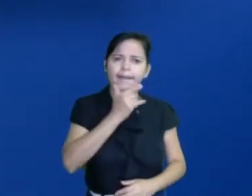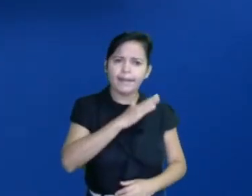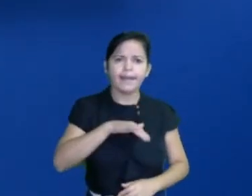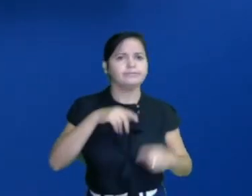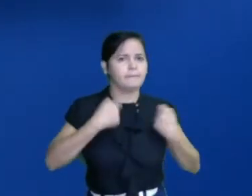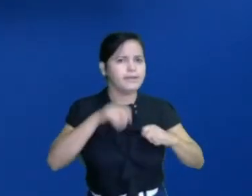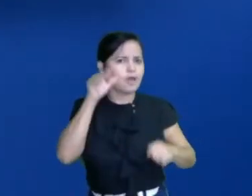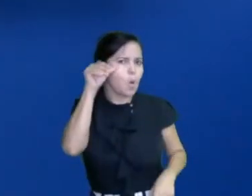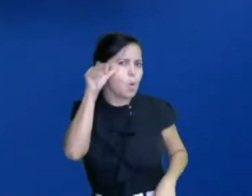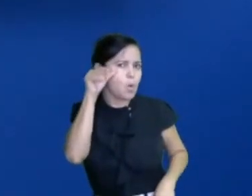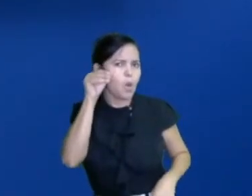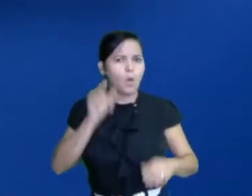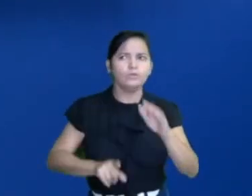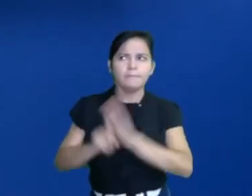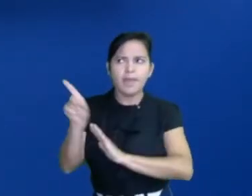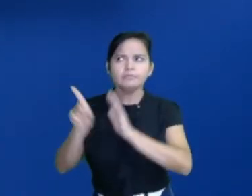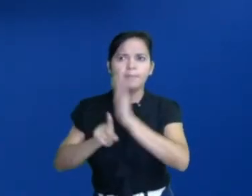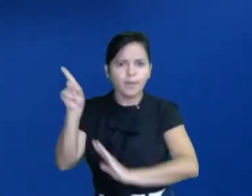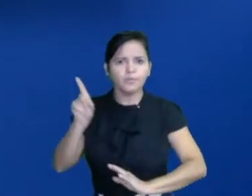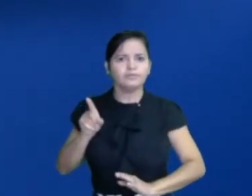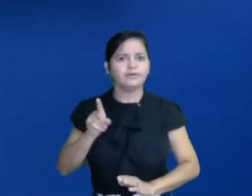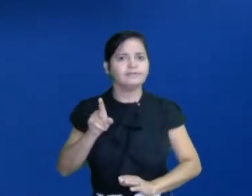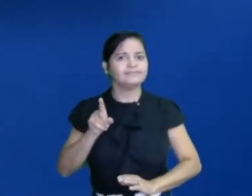perguntar, tem que ser questionadora.